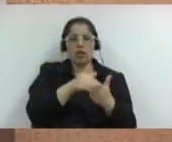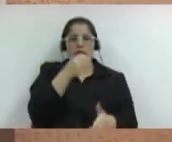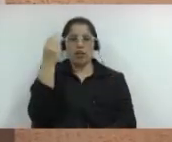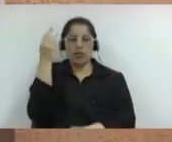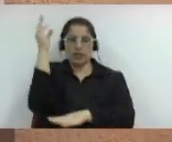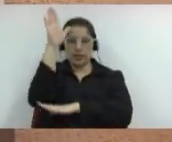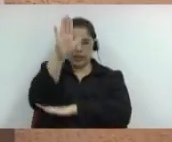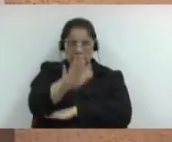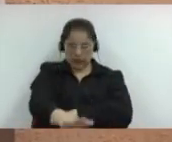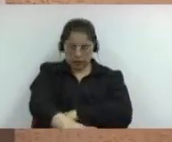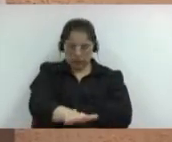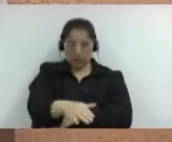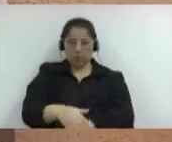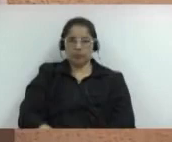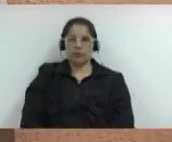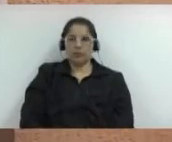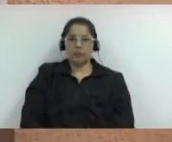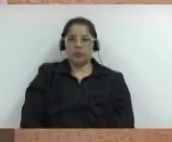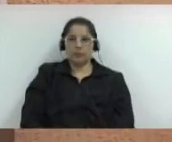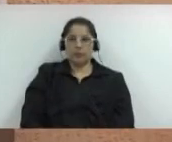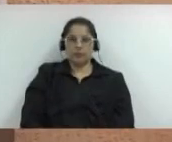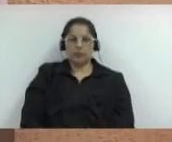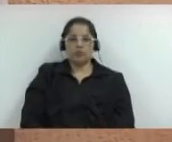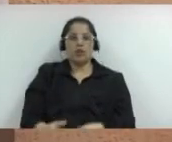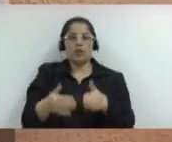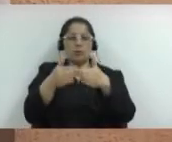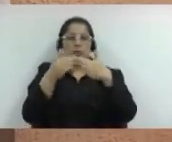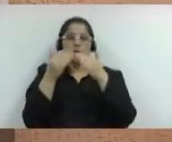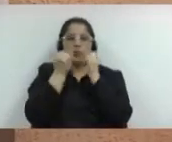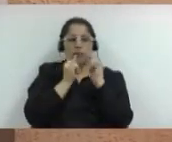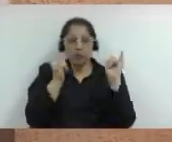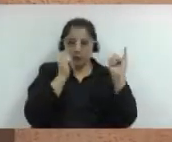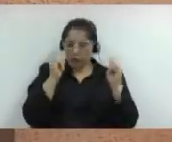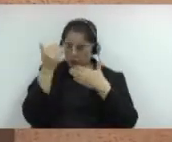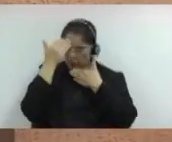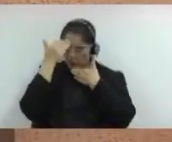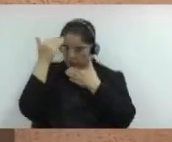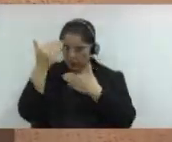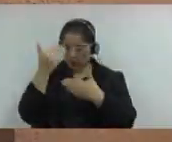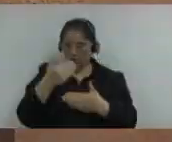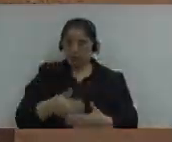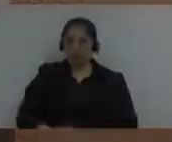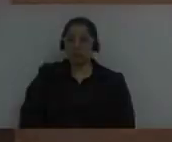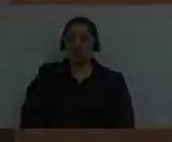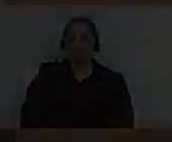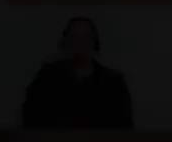todos e com a ajuda na divulgação. Obrigada. Obrigada. Obrigada. Obrigada. Obrigada.